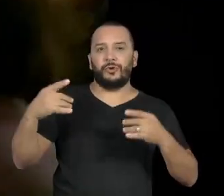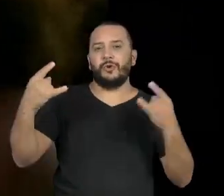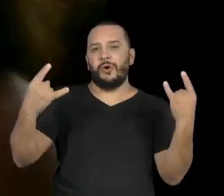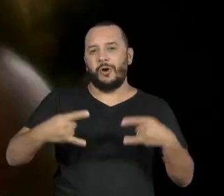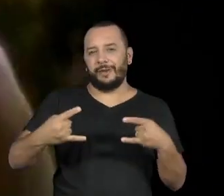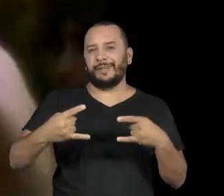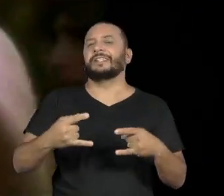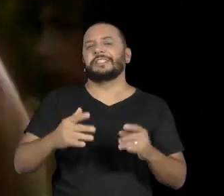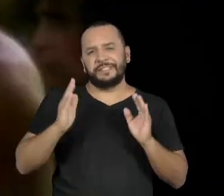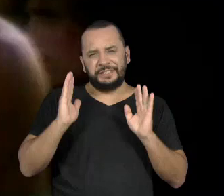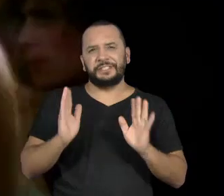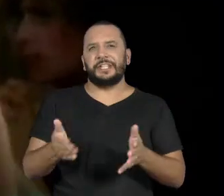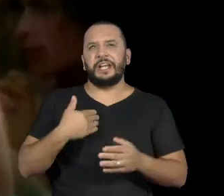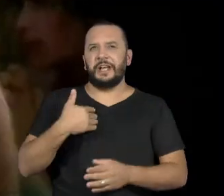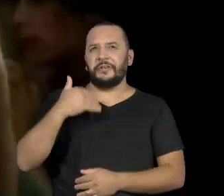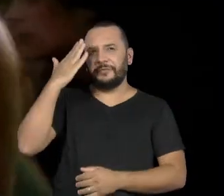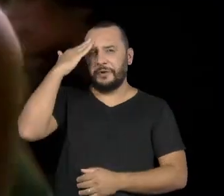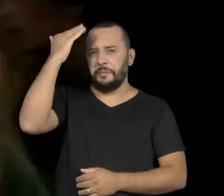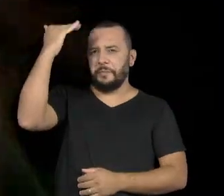um sucesso impactante.